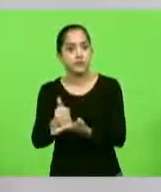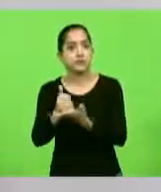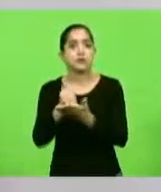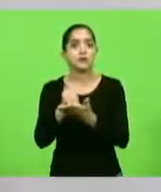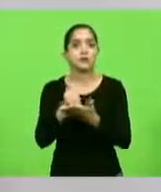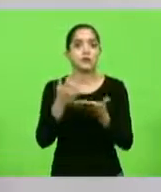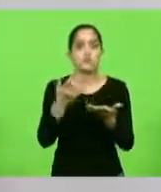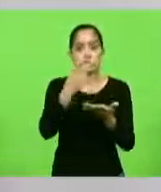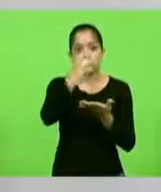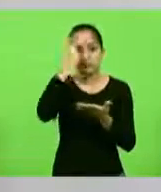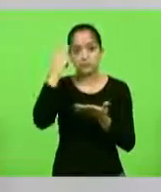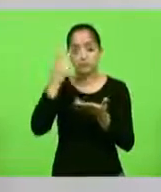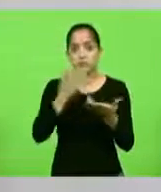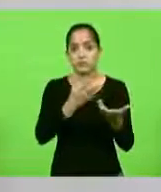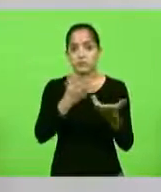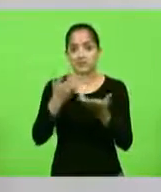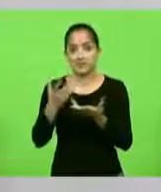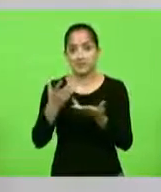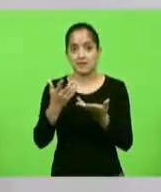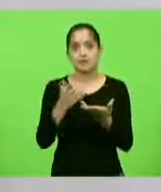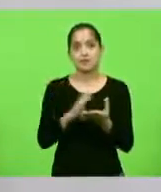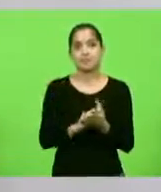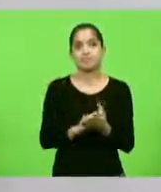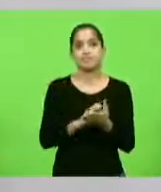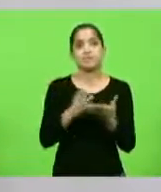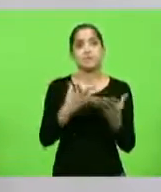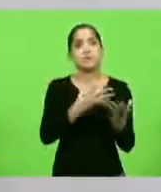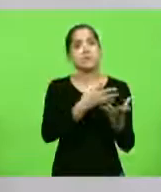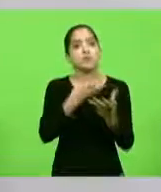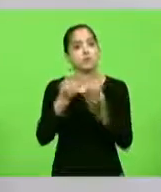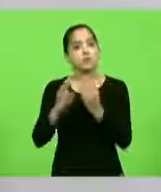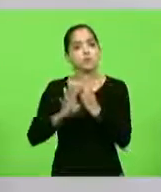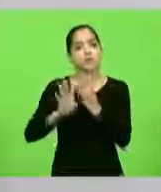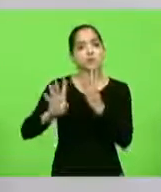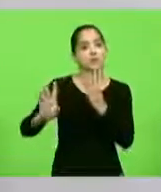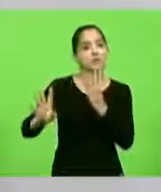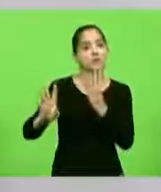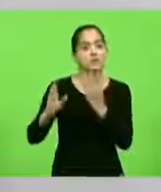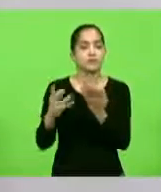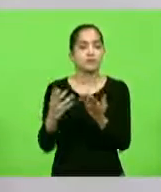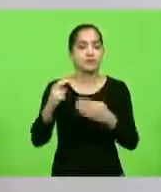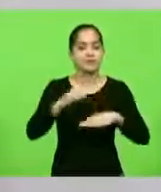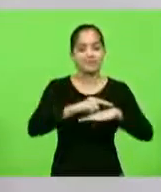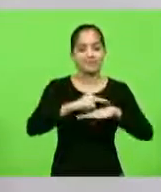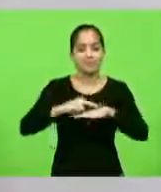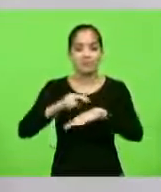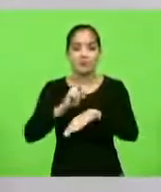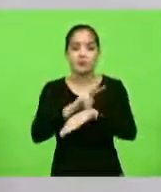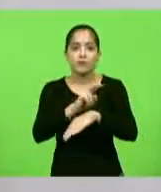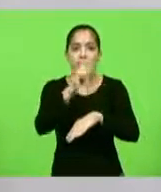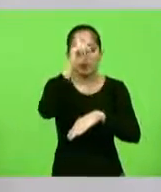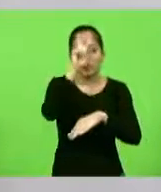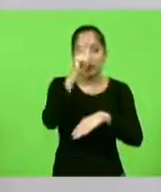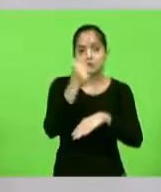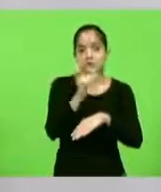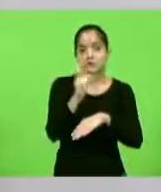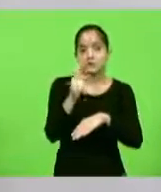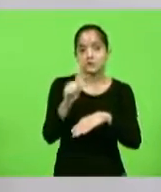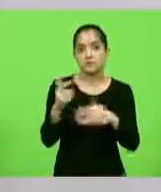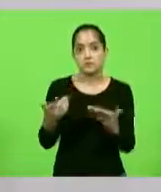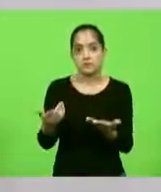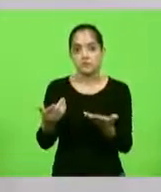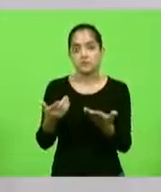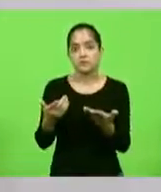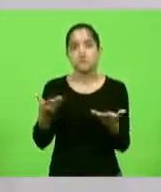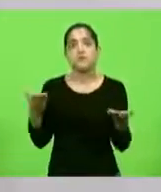buscando, e muitos na fila, sem ter um espaço para serem internados, buscando a volta da saúde. E